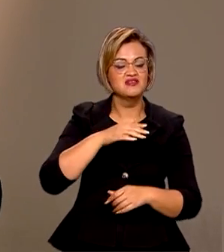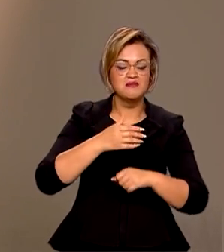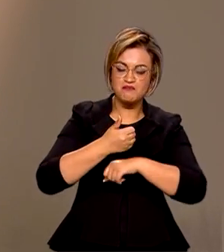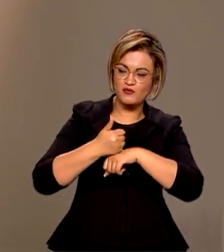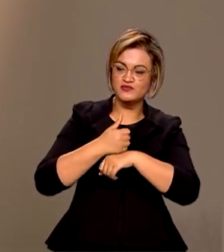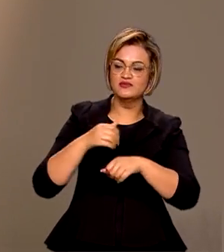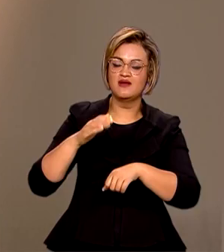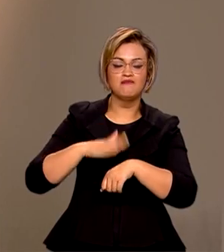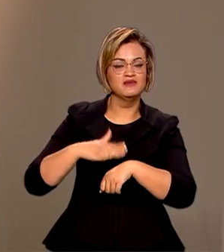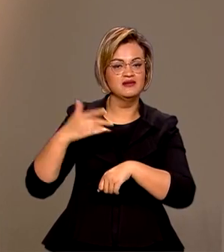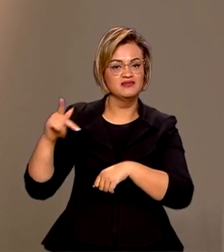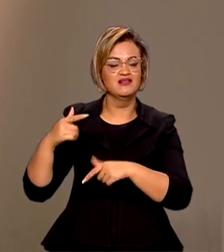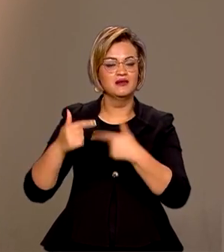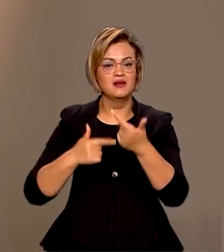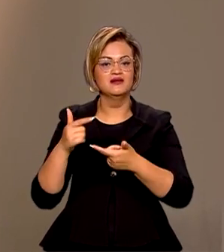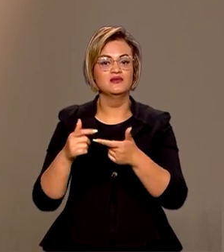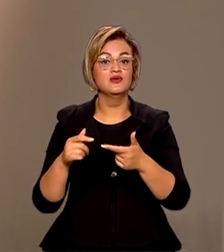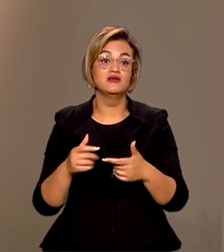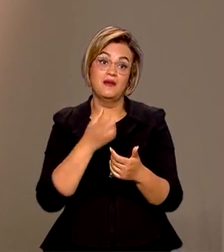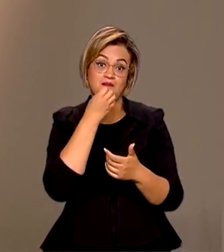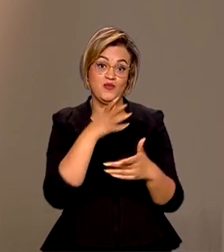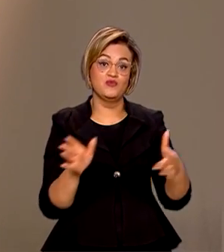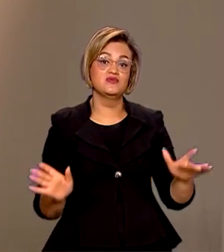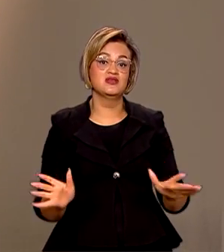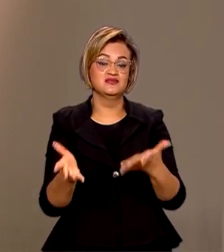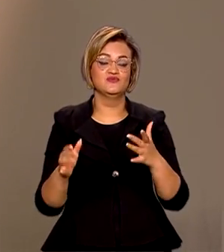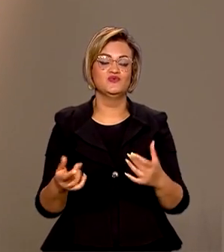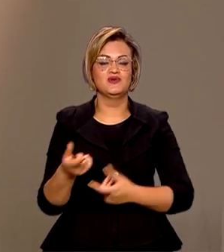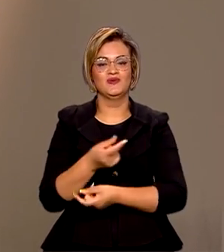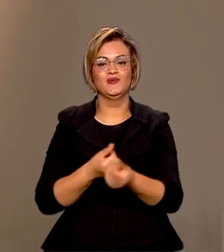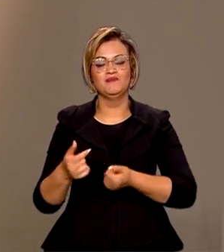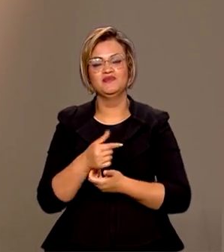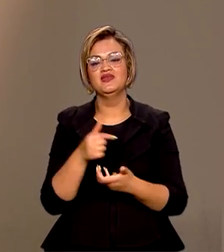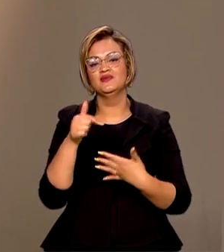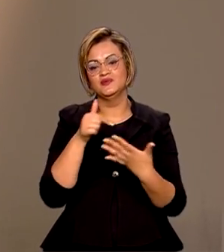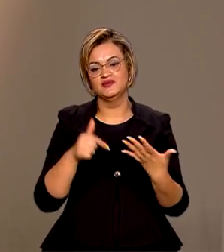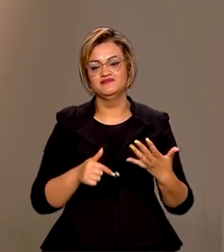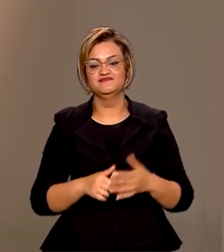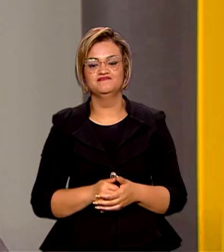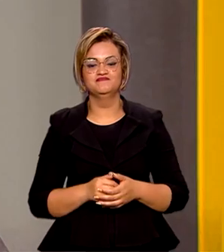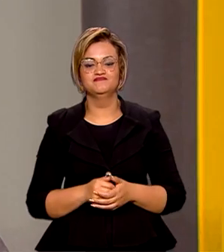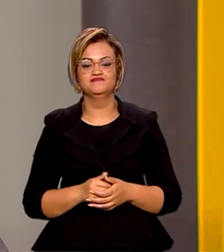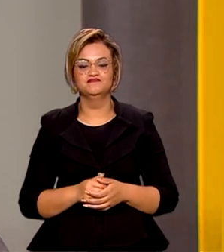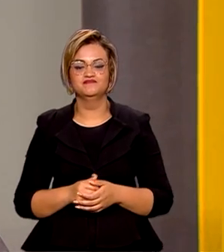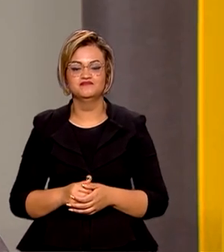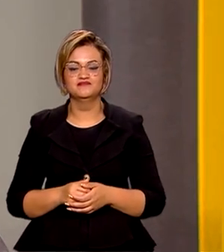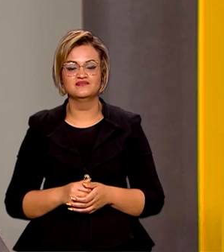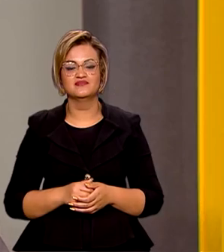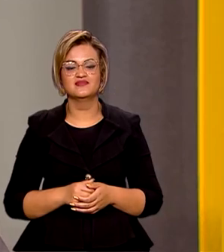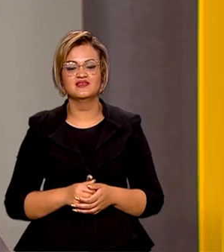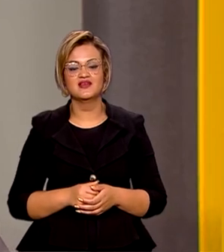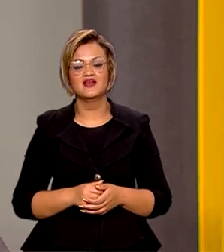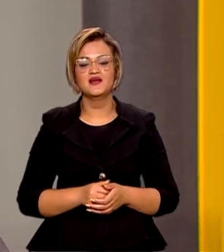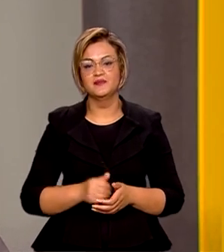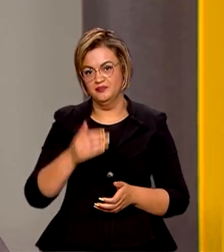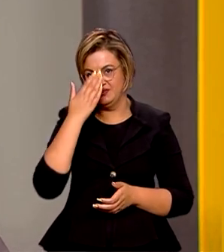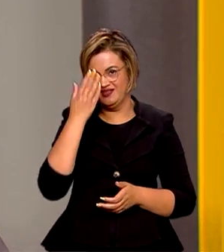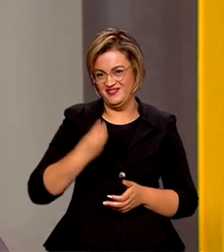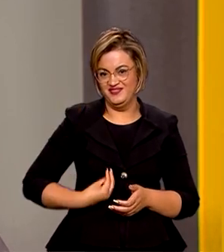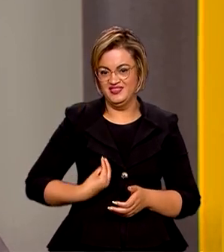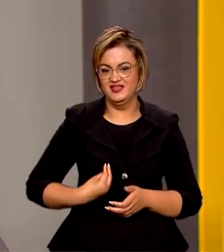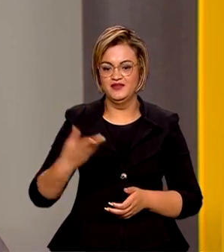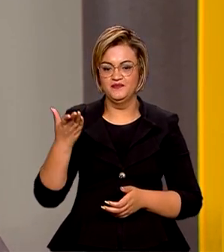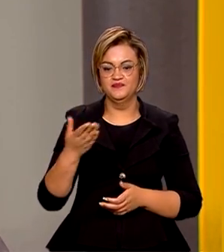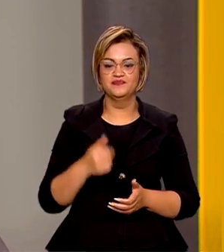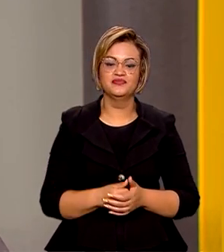movimenta economicamente todo o sistema, as atividades econômicas. Professor, obrigada pela presença aqui no Brasil em Dia.